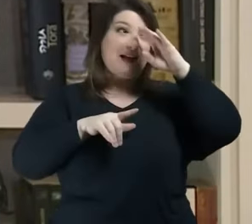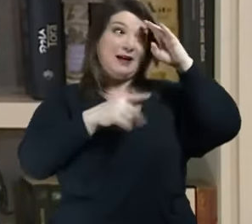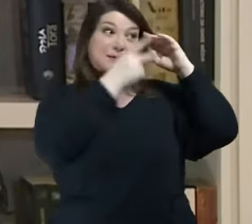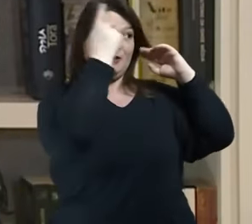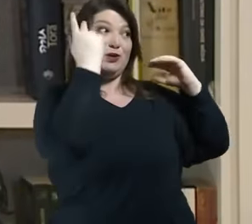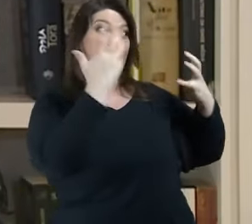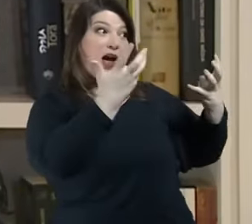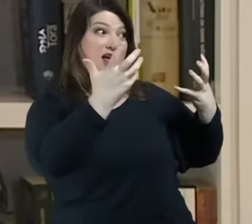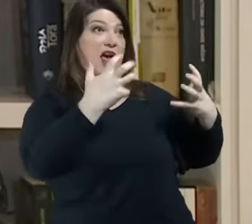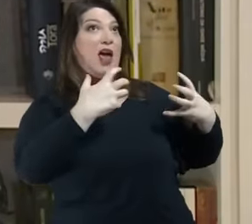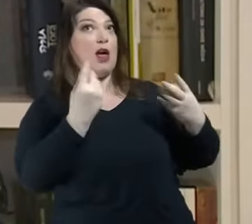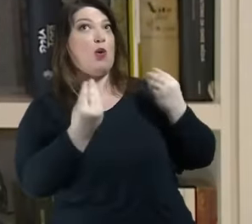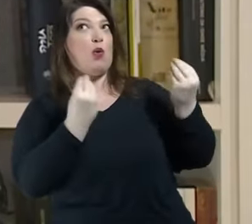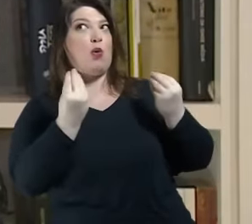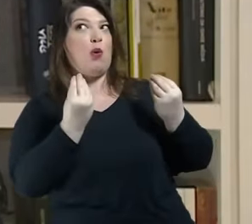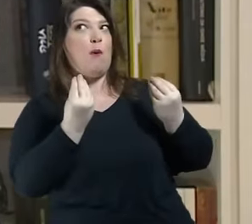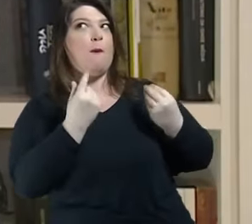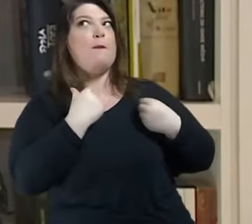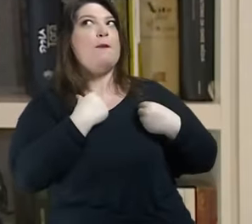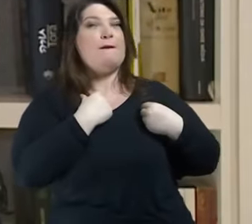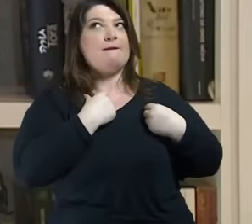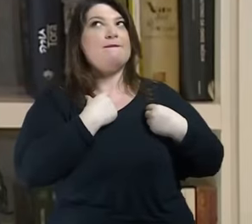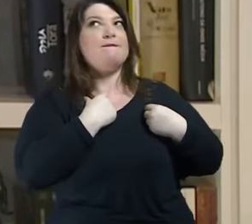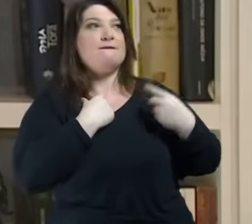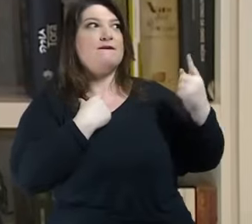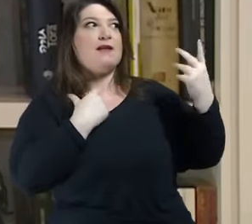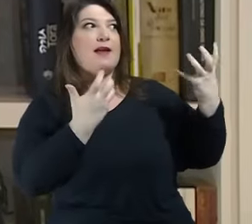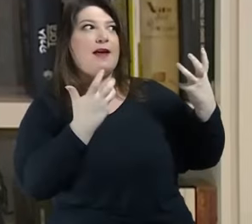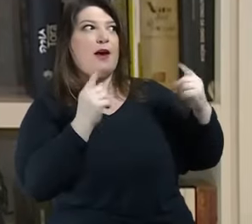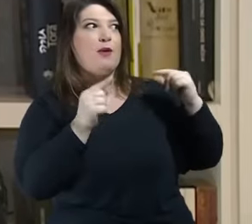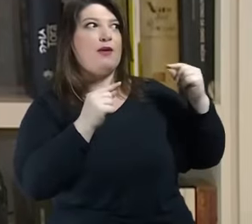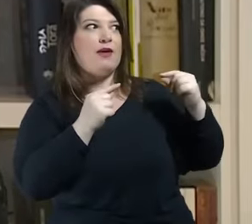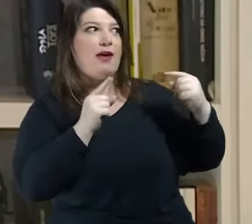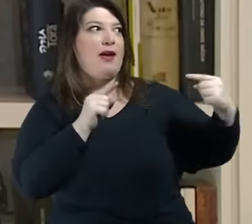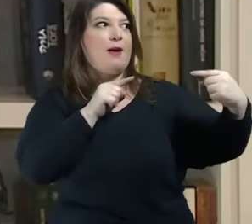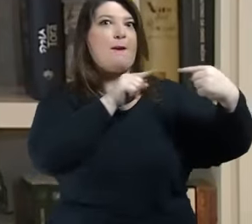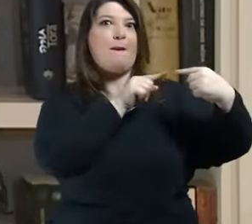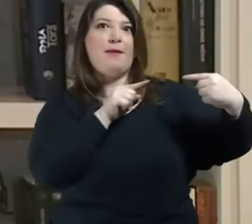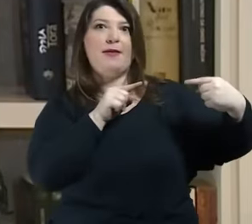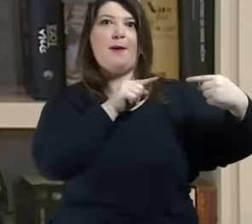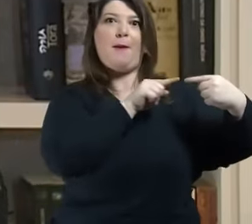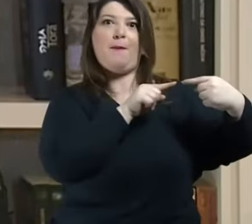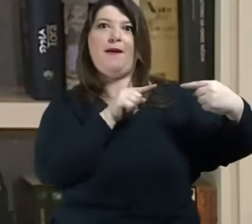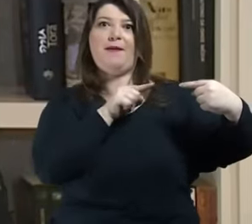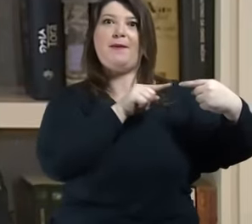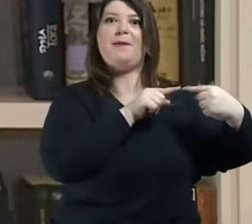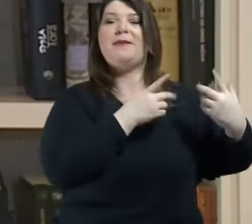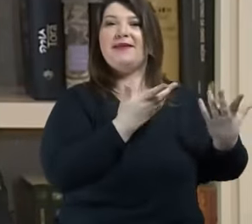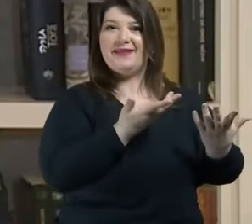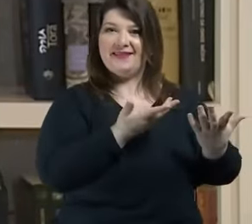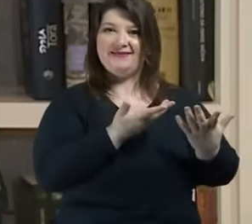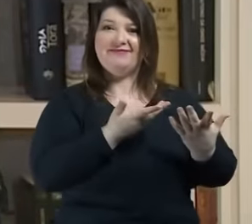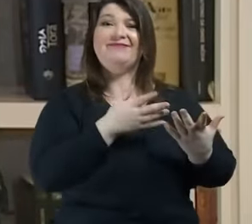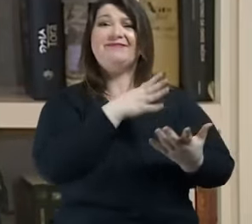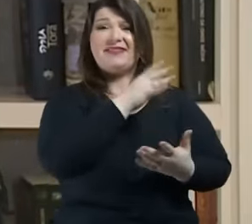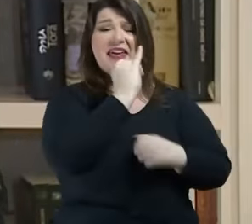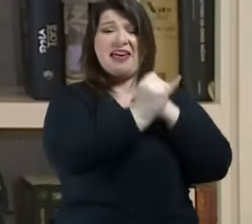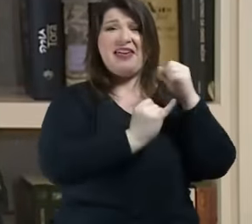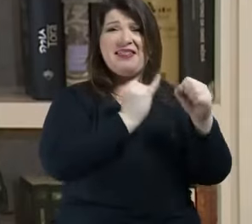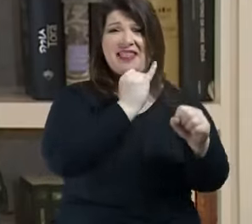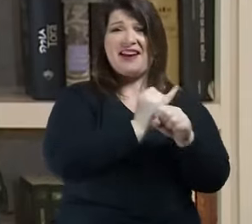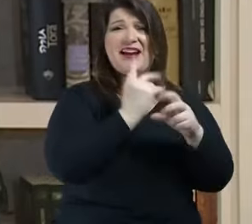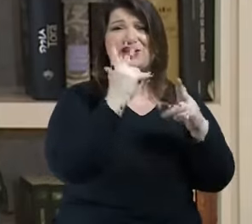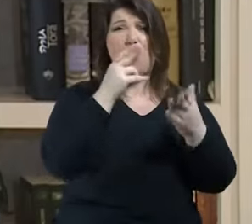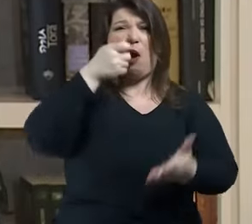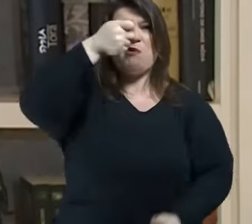exatamente o que eu penso o problema é que o tribunal da internet é infinito o tribunal da internet não tem fim